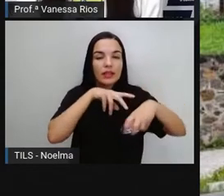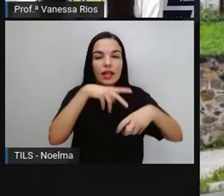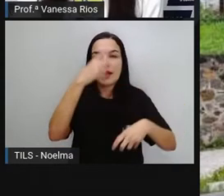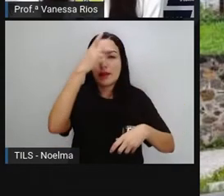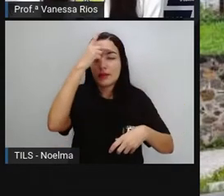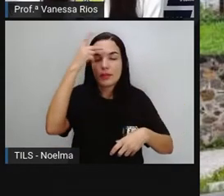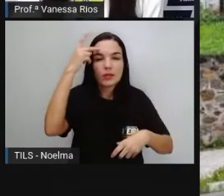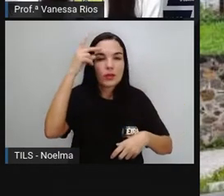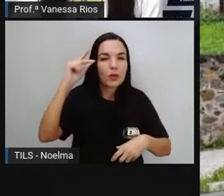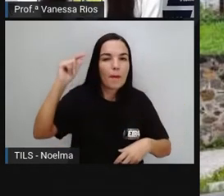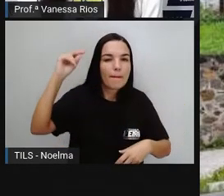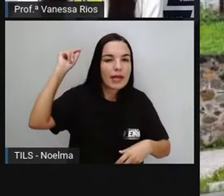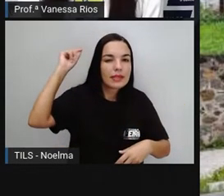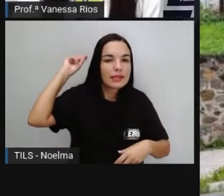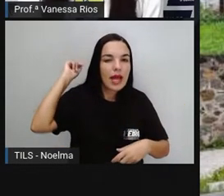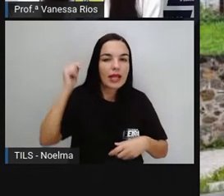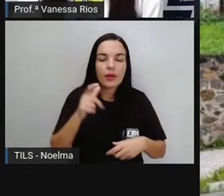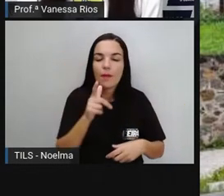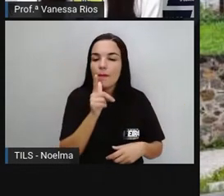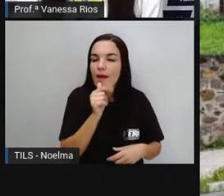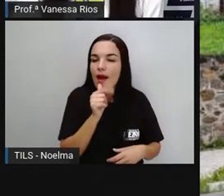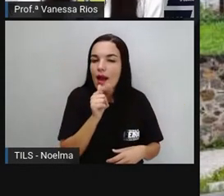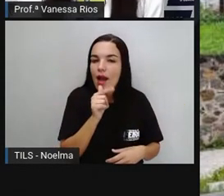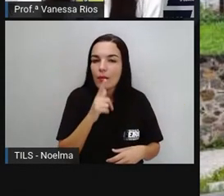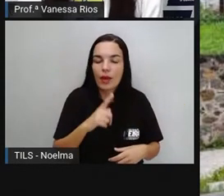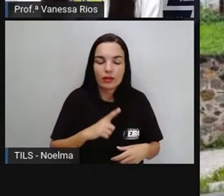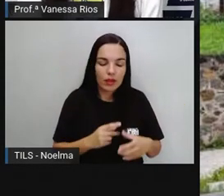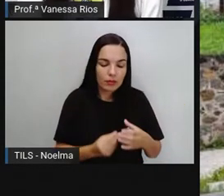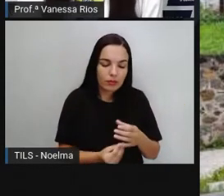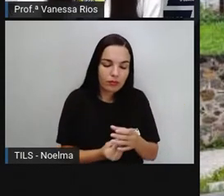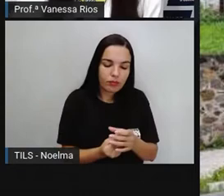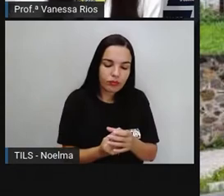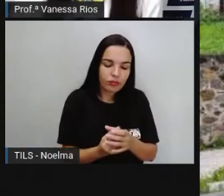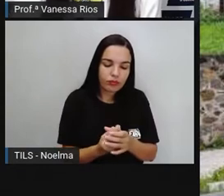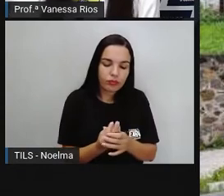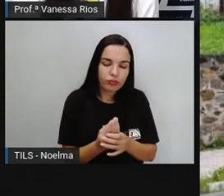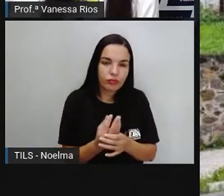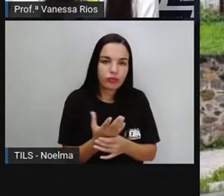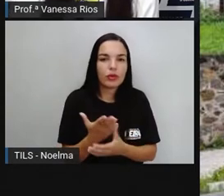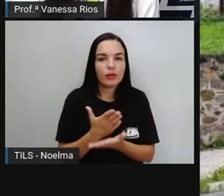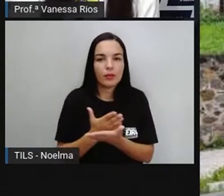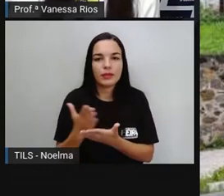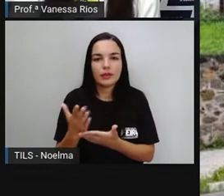passavam, se abasteciam, né? E que, a partir daí, a cidade se inicia.